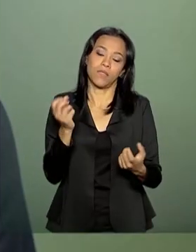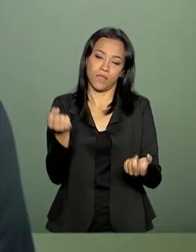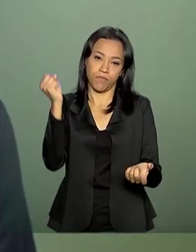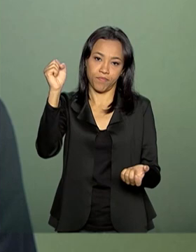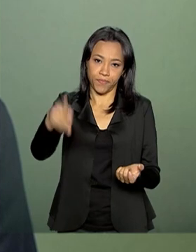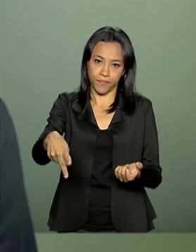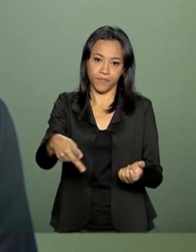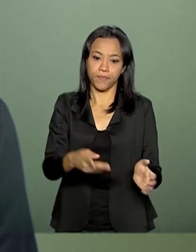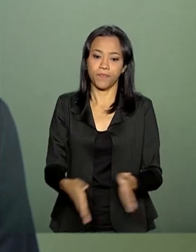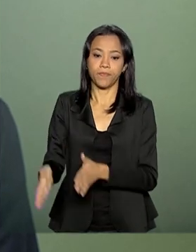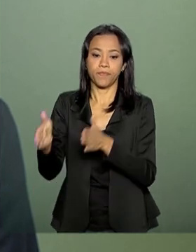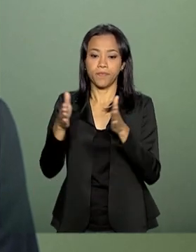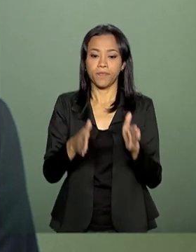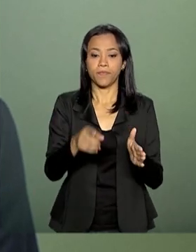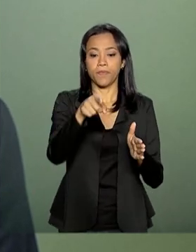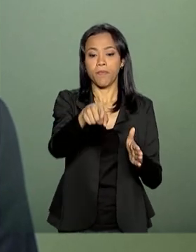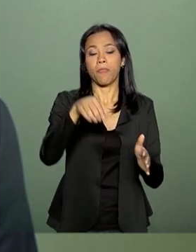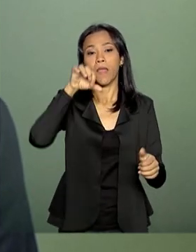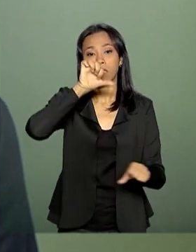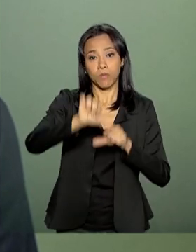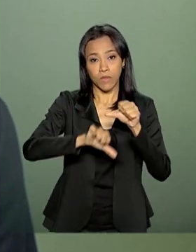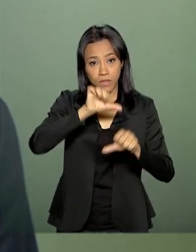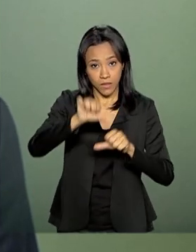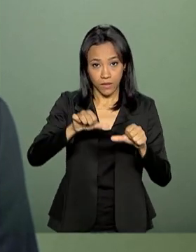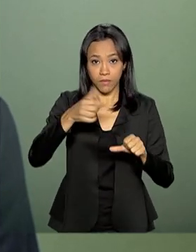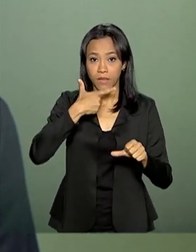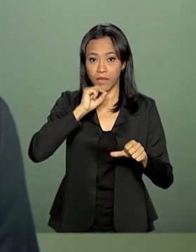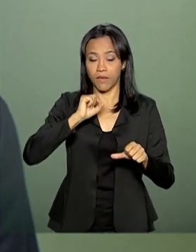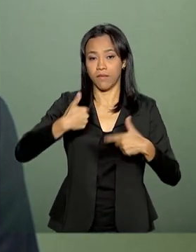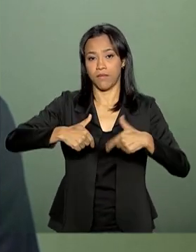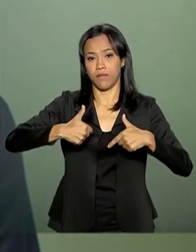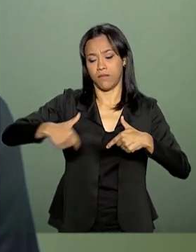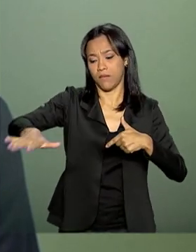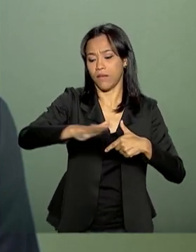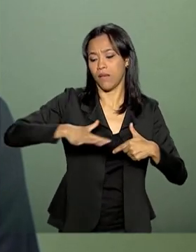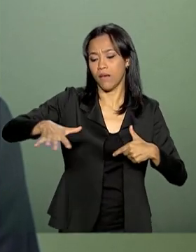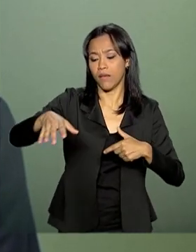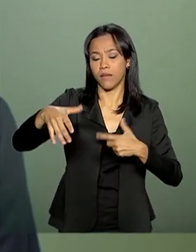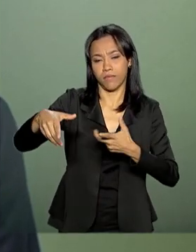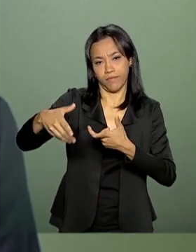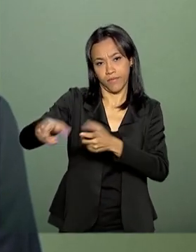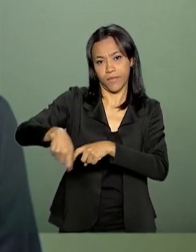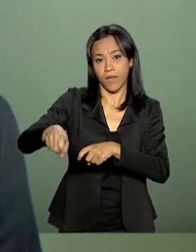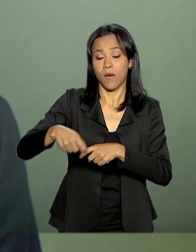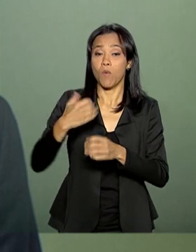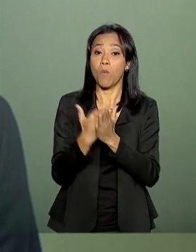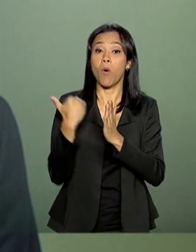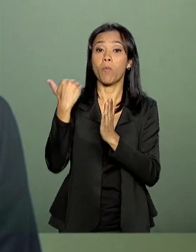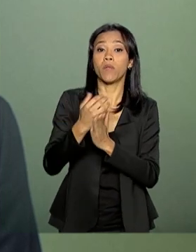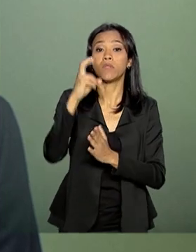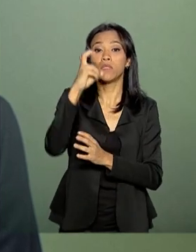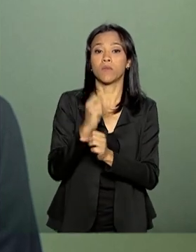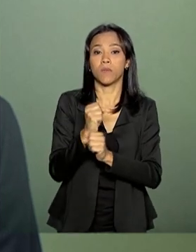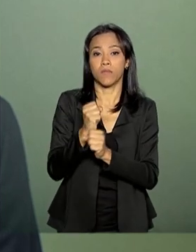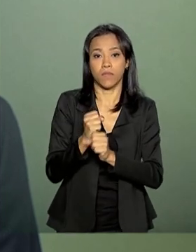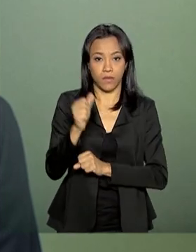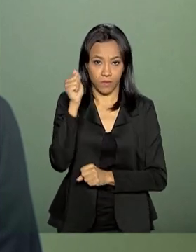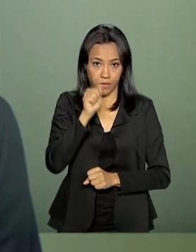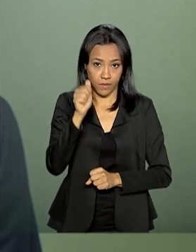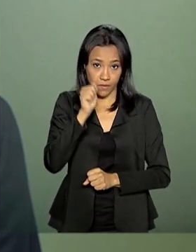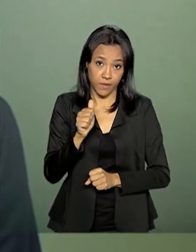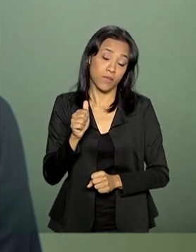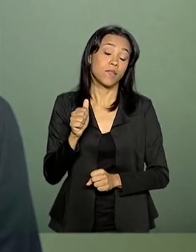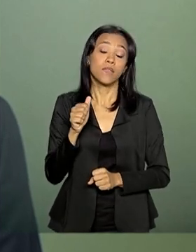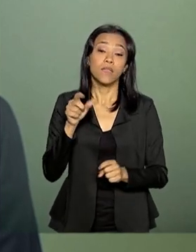Basicamente, as mudanças significativas por rurais é um aumento de 5 anos para as mulheres e a exigência dentro daqueles